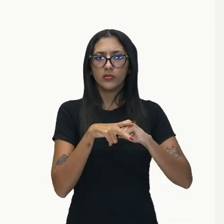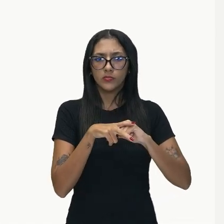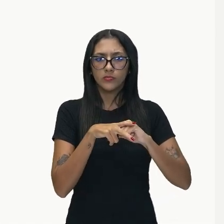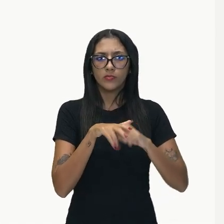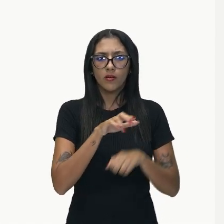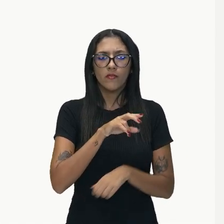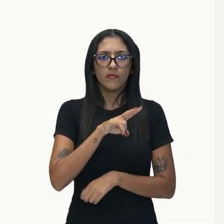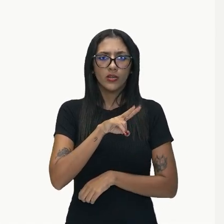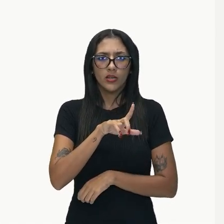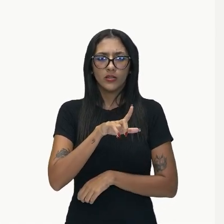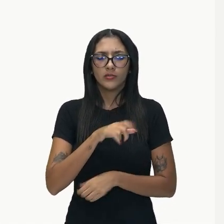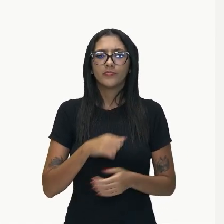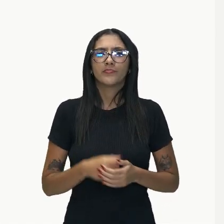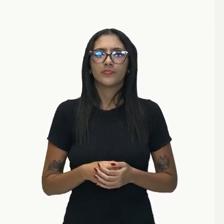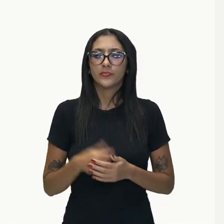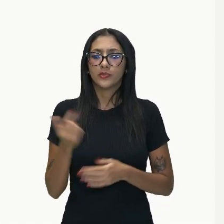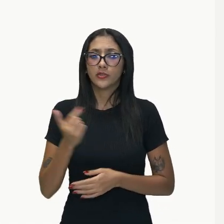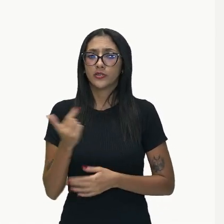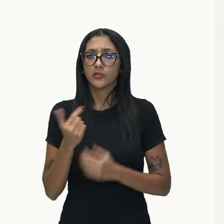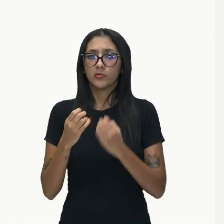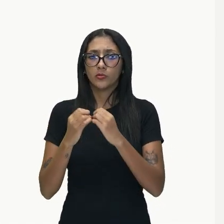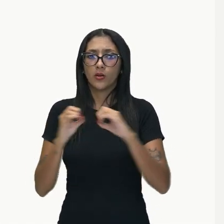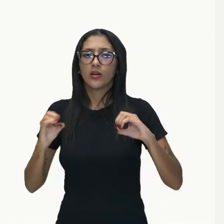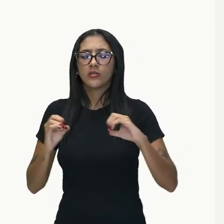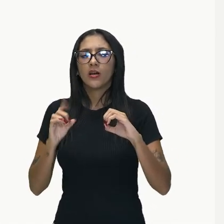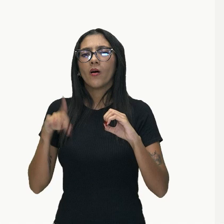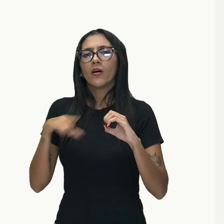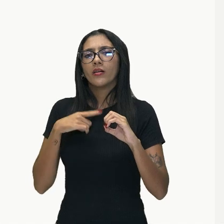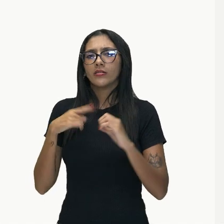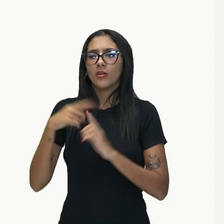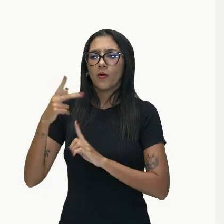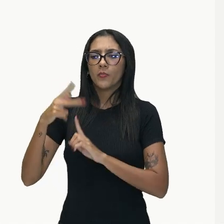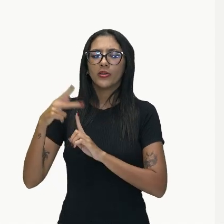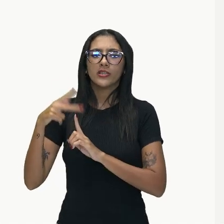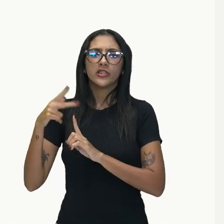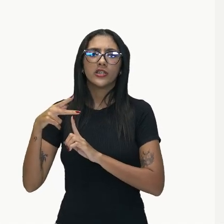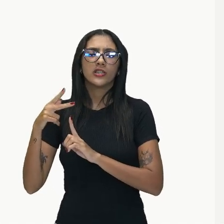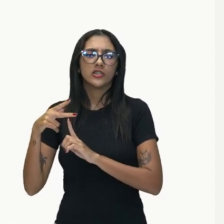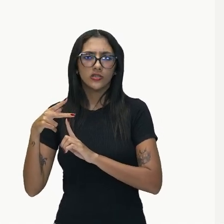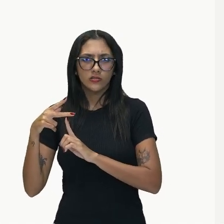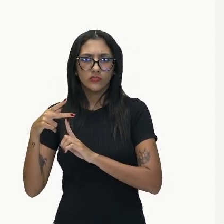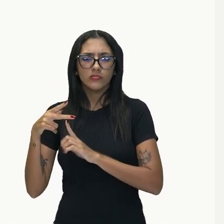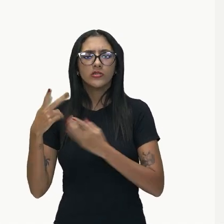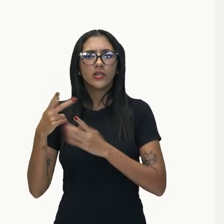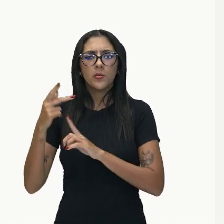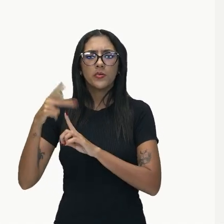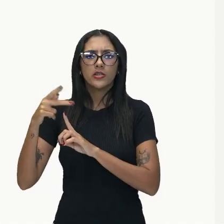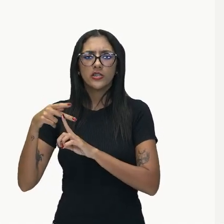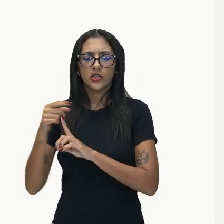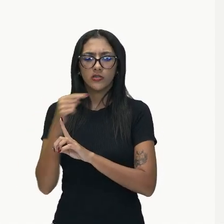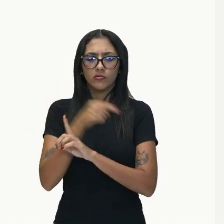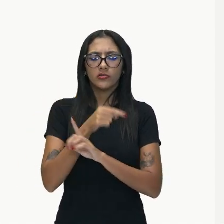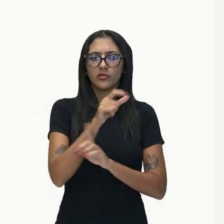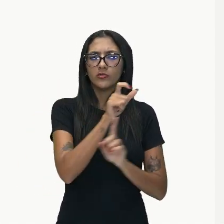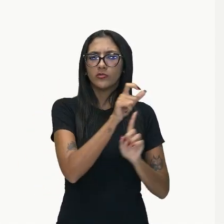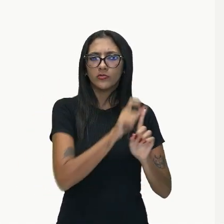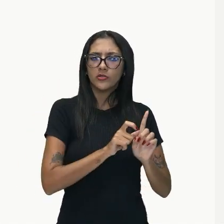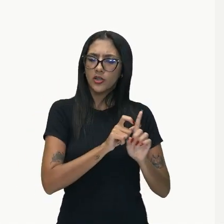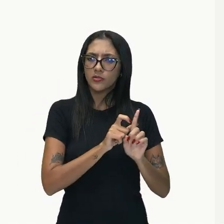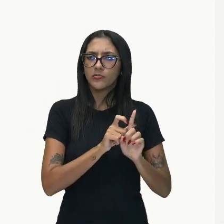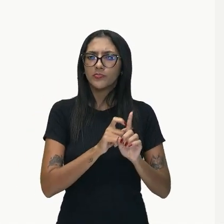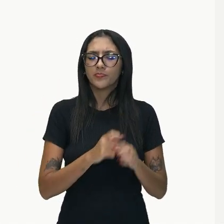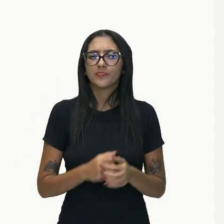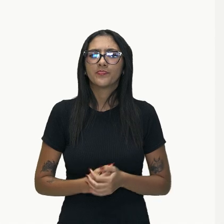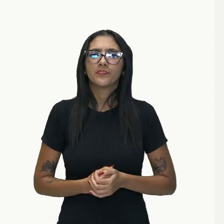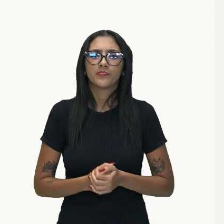sejamos pacientes, é o nosso predicativo de quem? Do sujeito. Como exerce a função